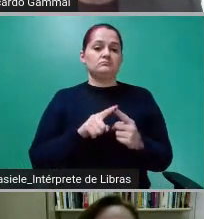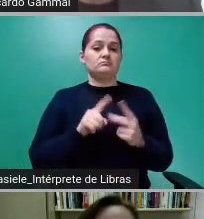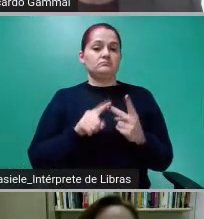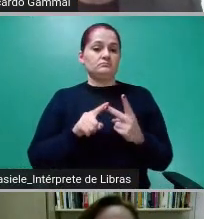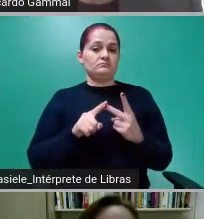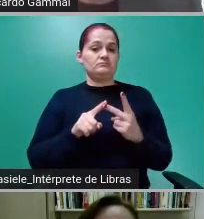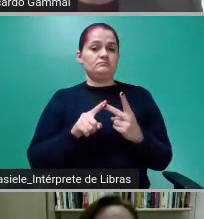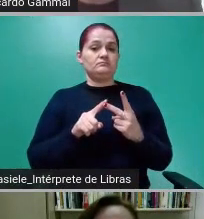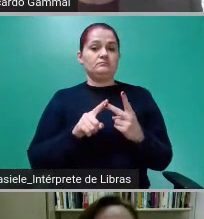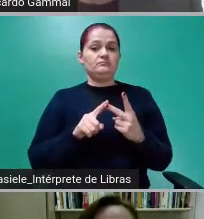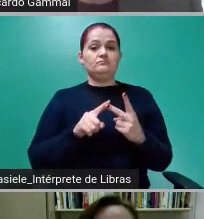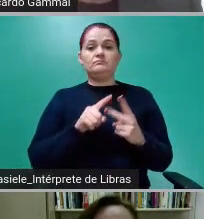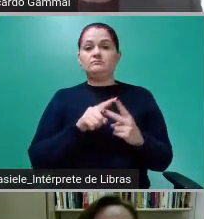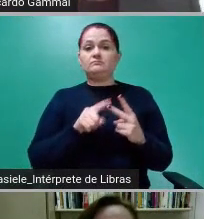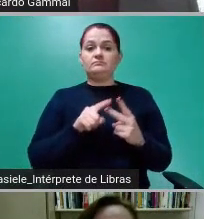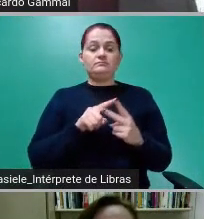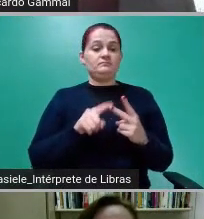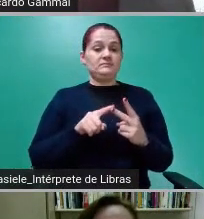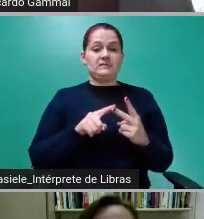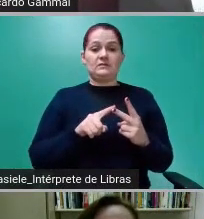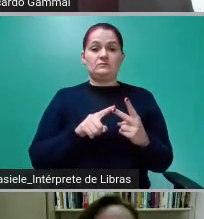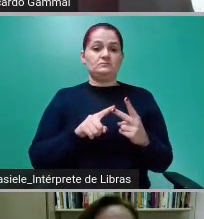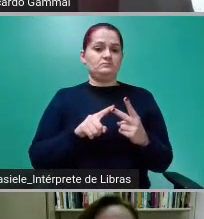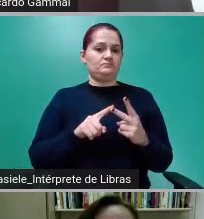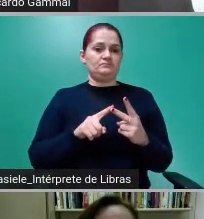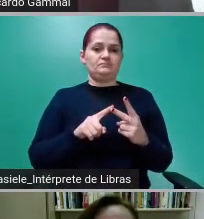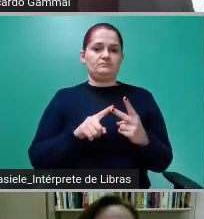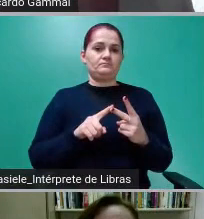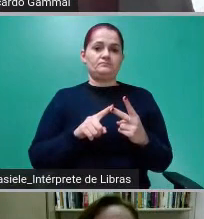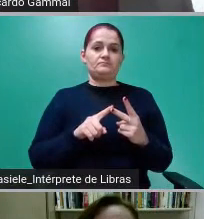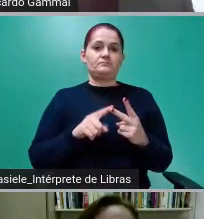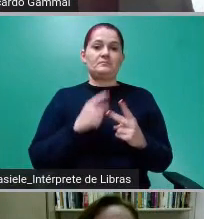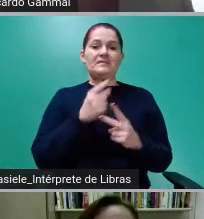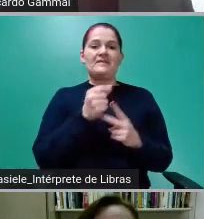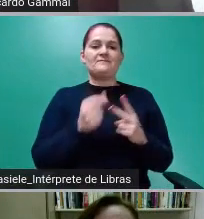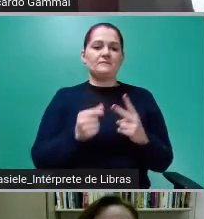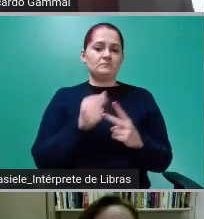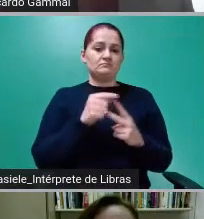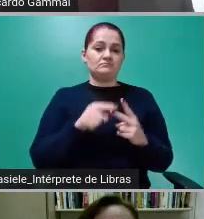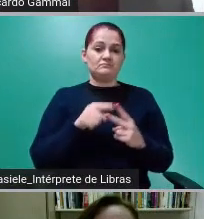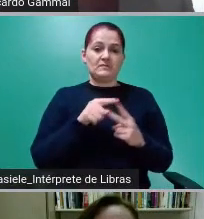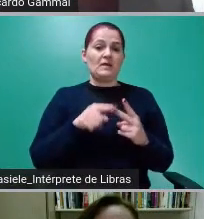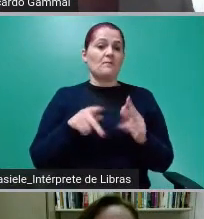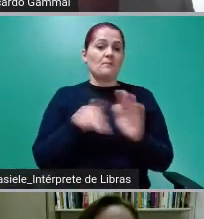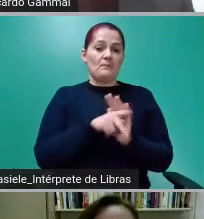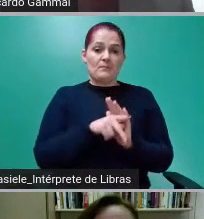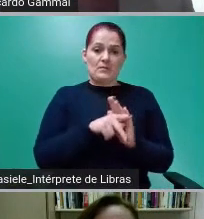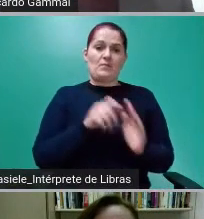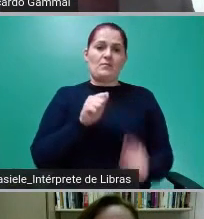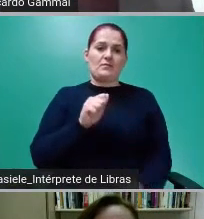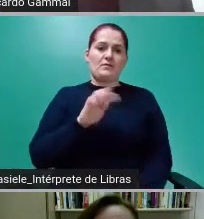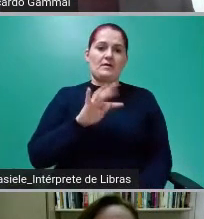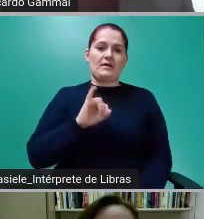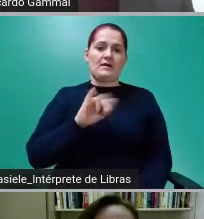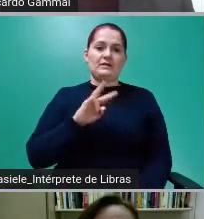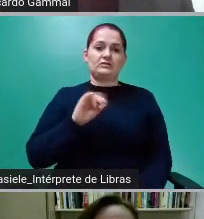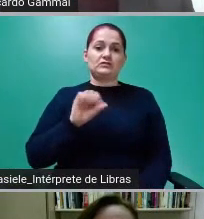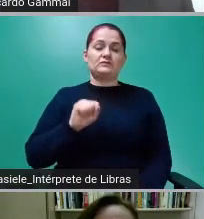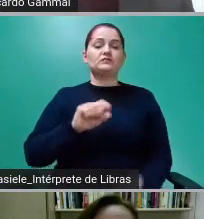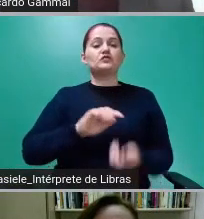Então, essa operação converte esse volume de ativos em novos títulos,